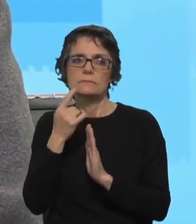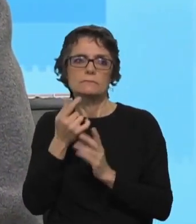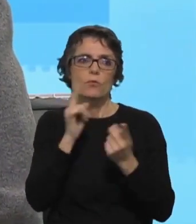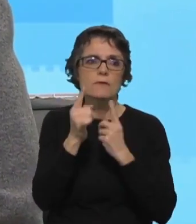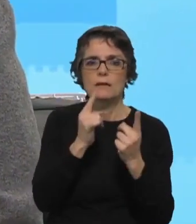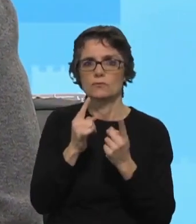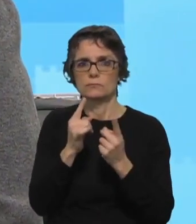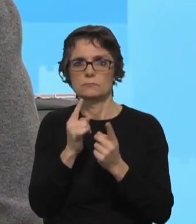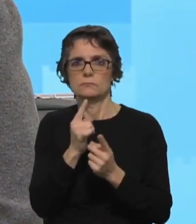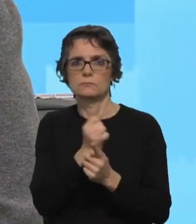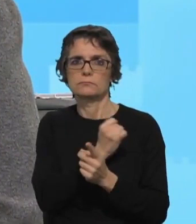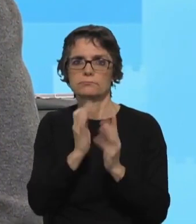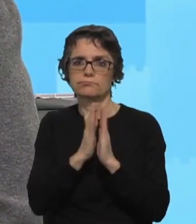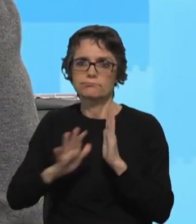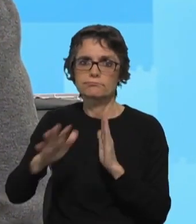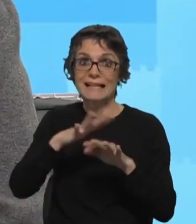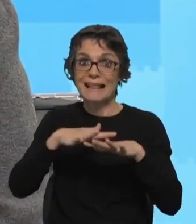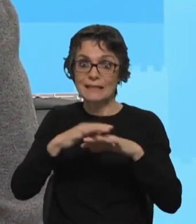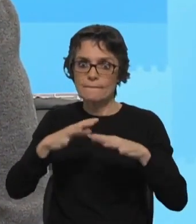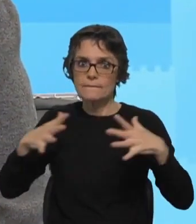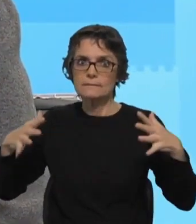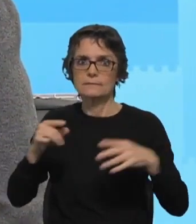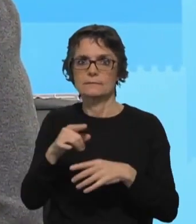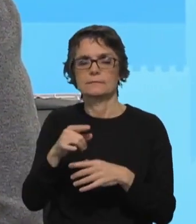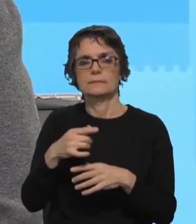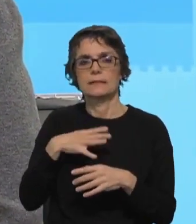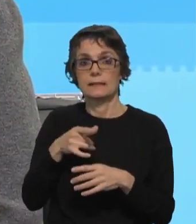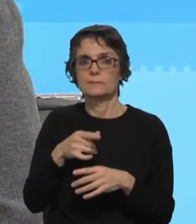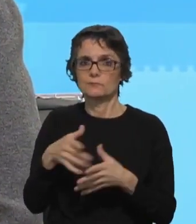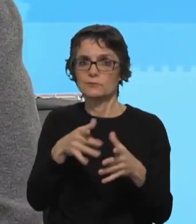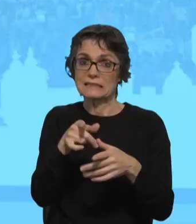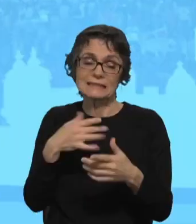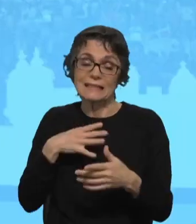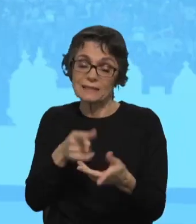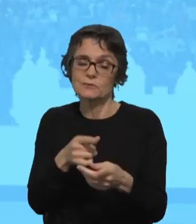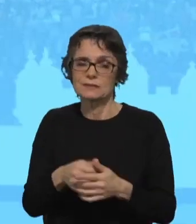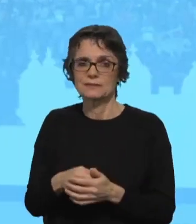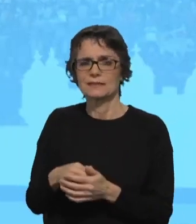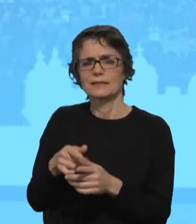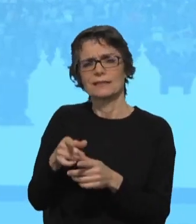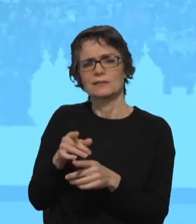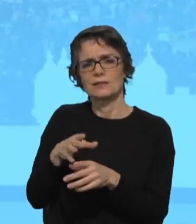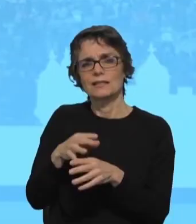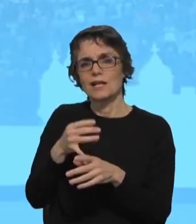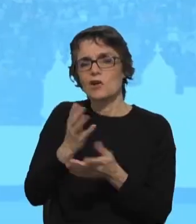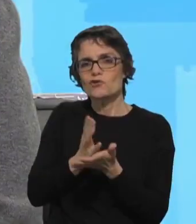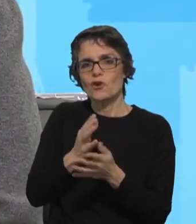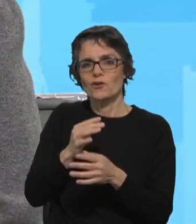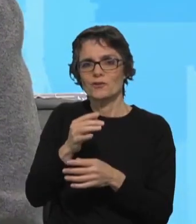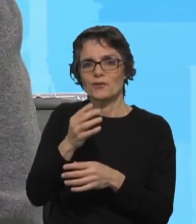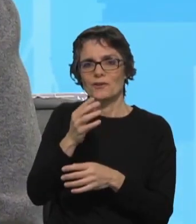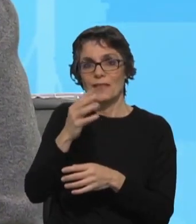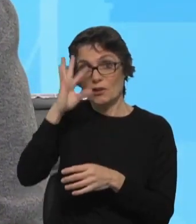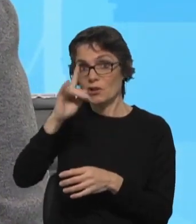alargar esta rede. Que é encaminhado para isso? Só é possível dessa forma. De uma forma efetiva, não apenas de nome? Não, não, não.